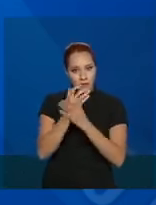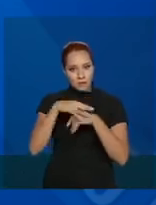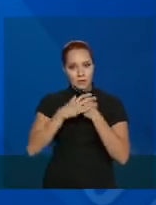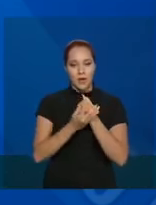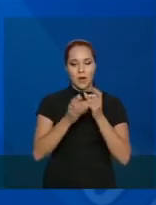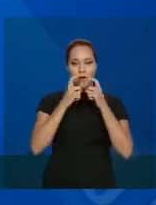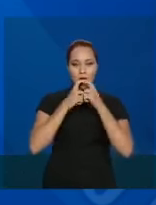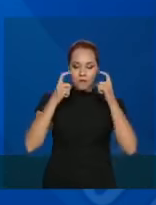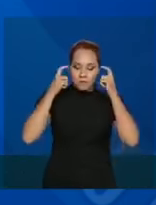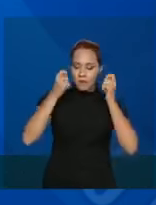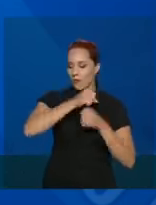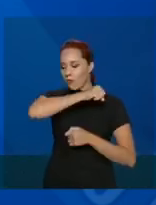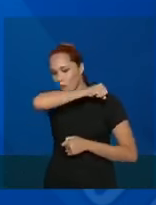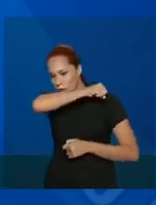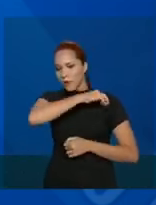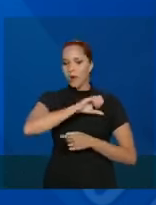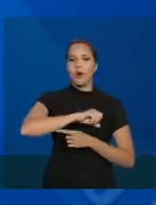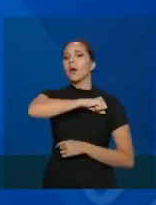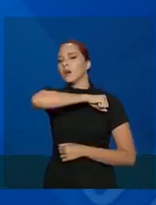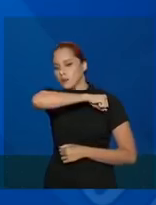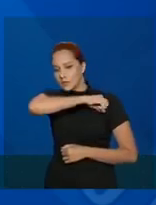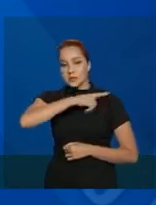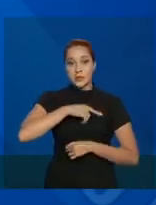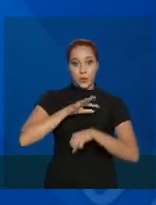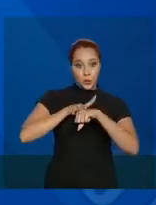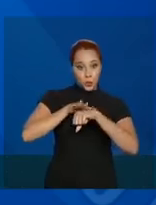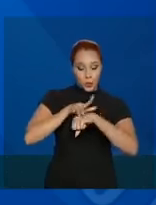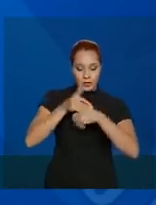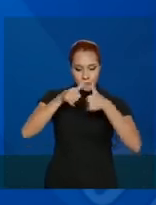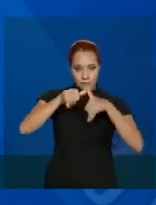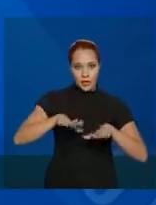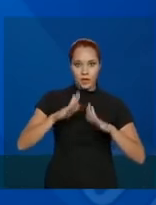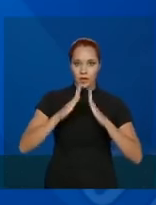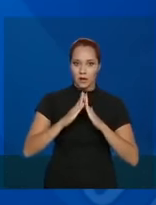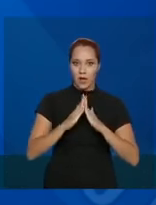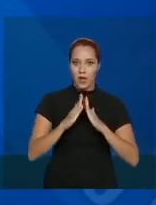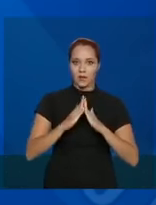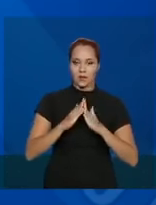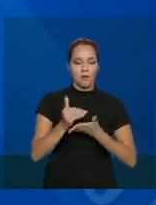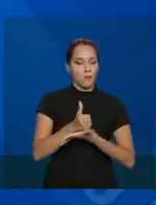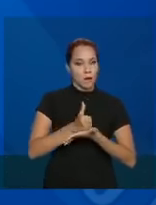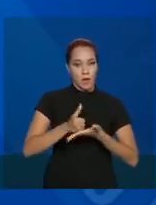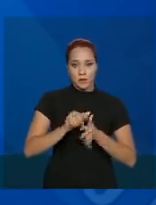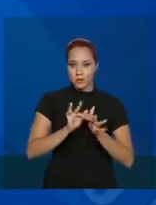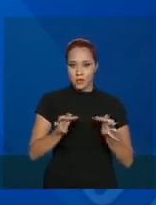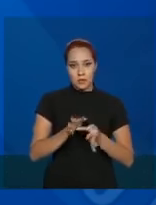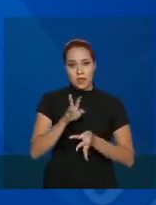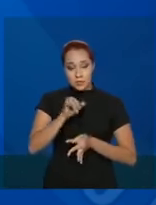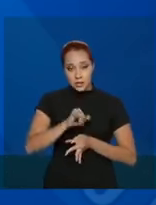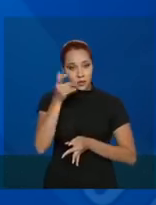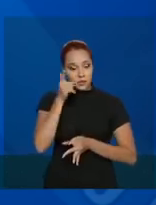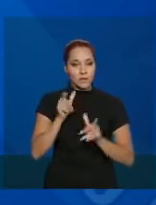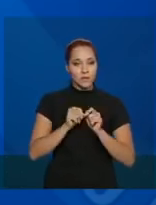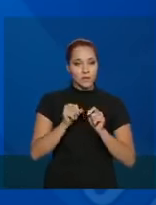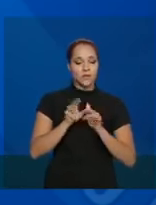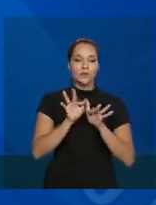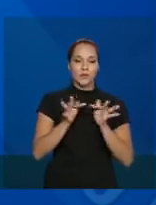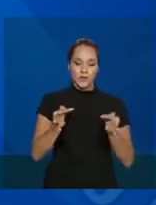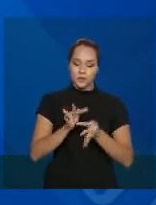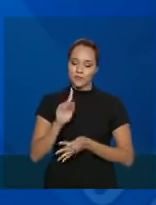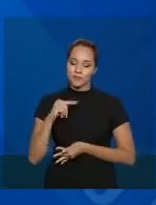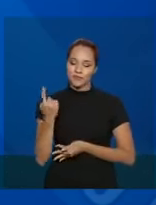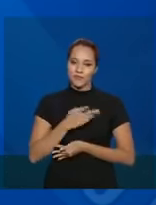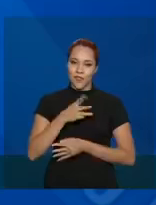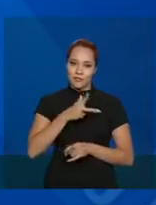cobrir o rosto, tossir, espirrar, se estiver doente ficar em casa. O básico, se a gente fizer o básico, nós vamos